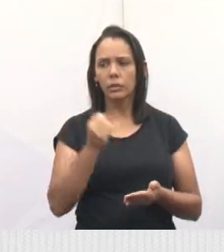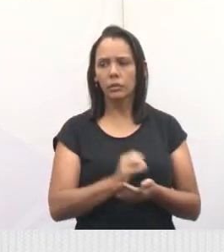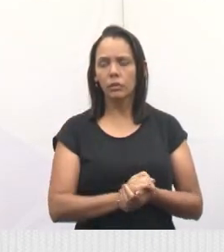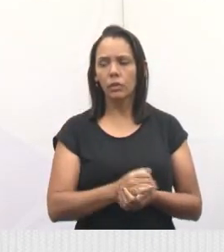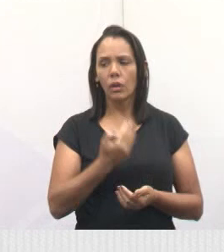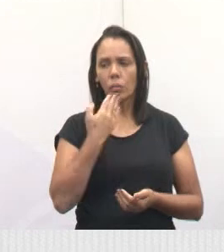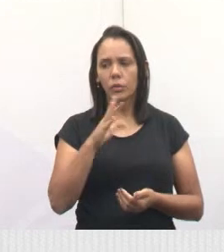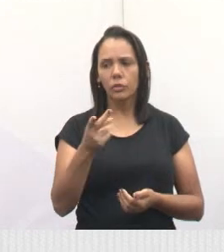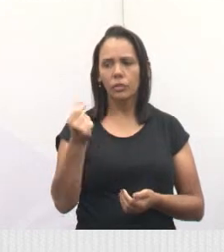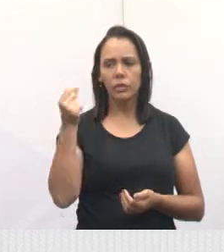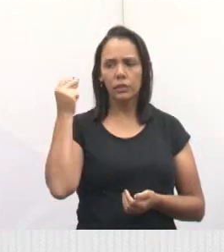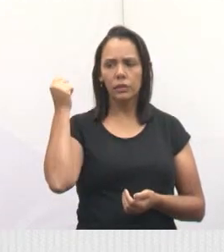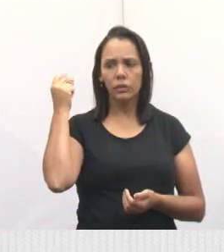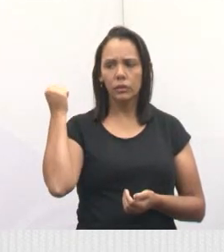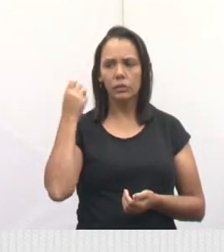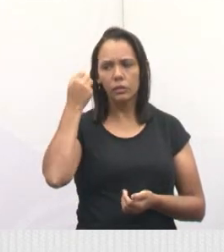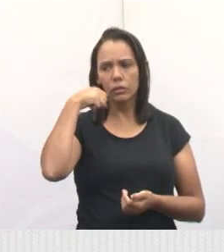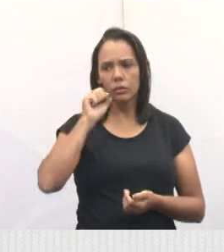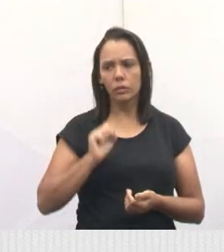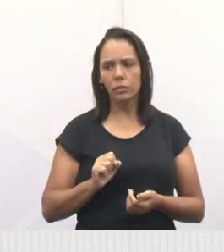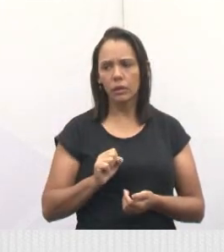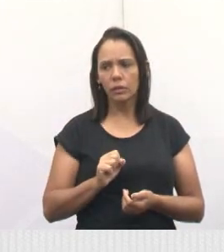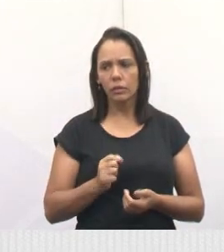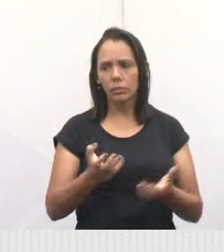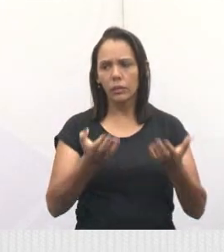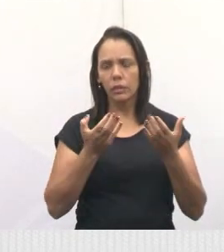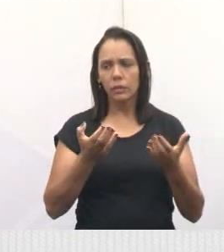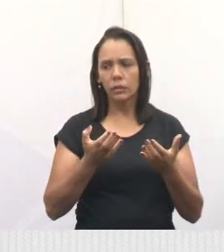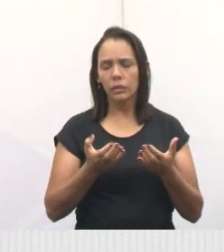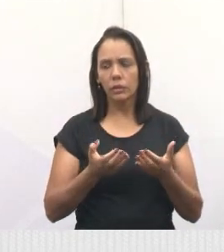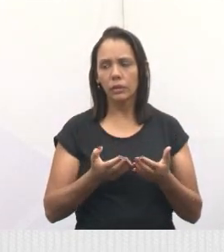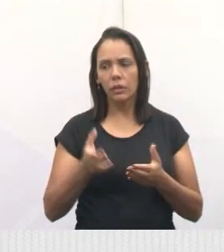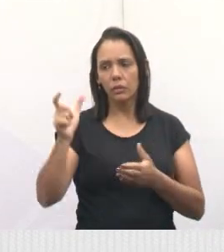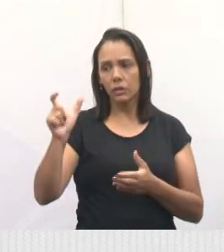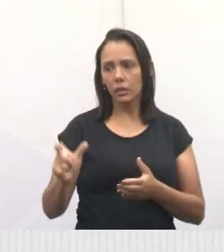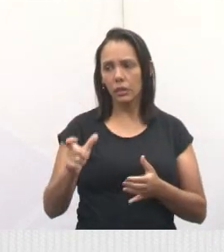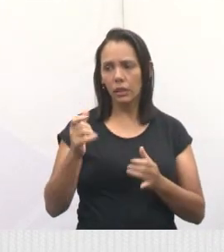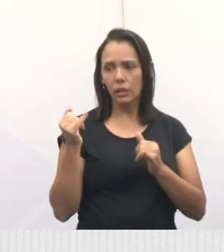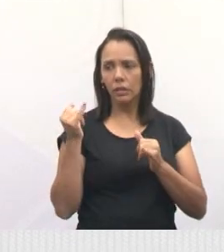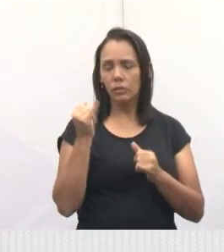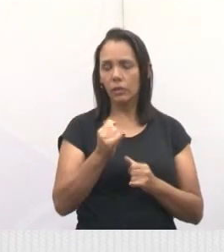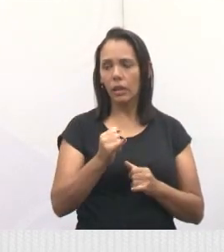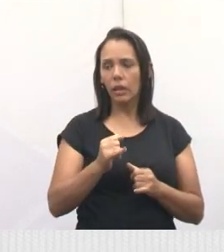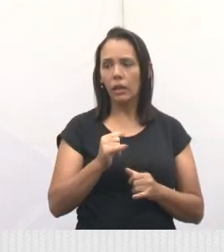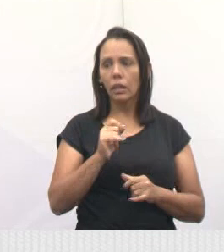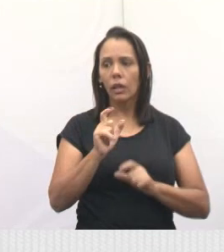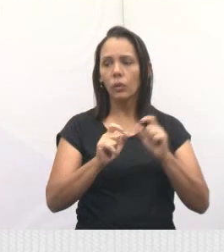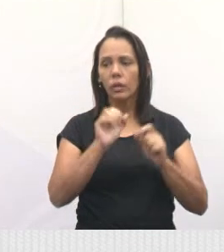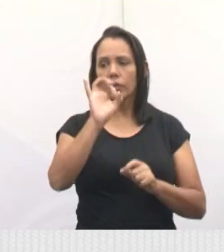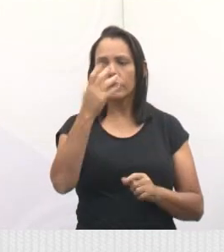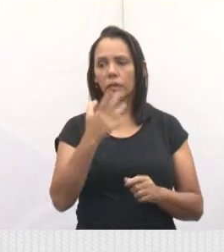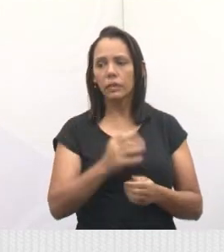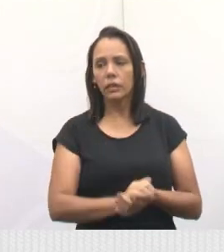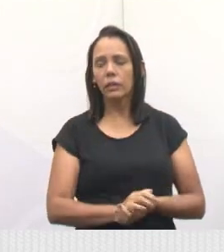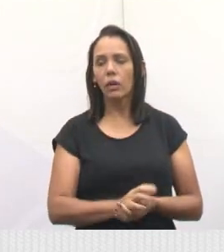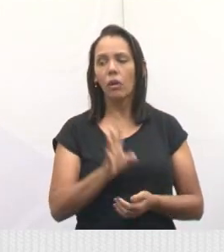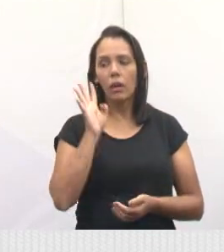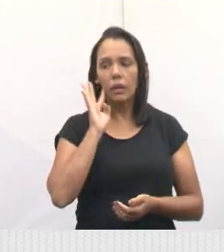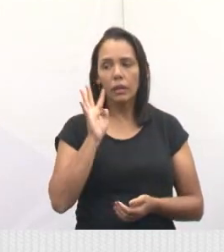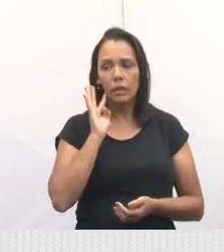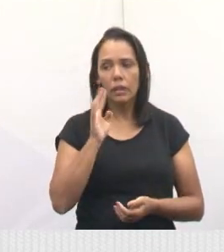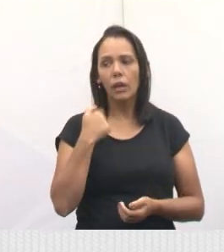da vereadora Basta você não encontrei. Mas eu quero... Ela diga o que vem para Jacareí. Fala aí, Celso. Gente, olha só que bacana.